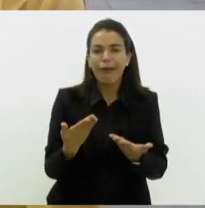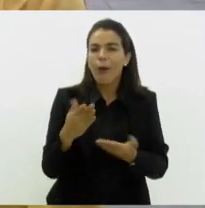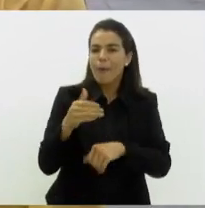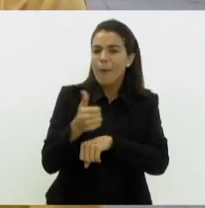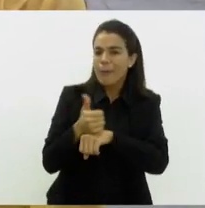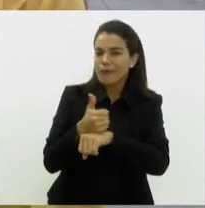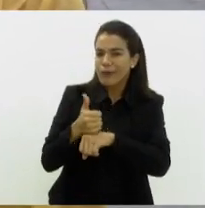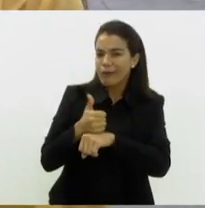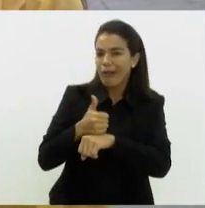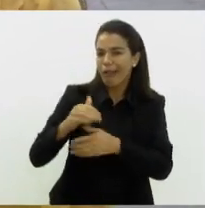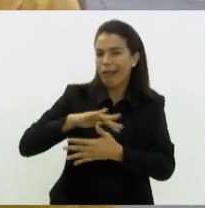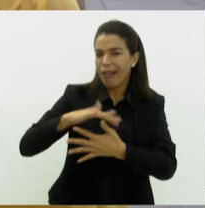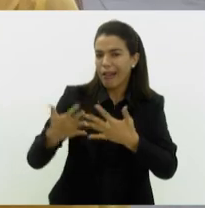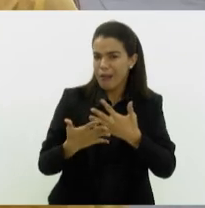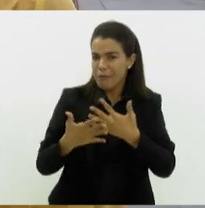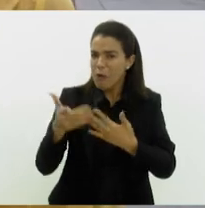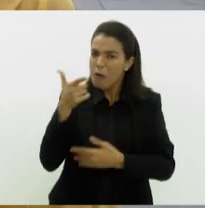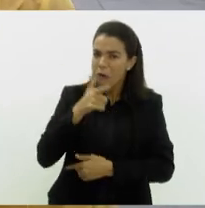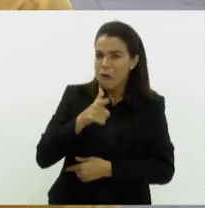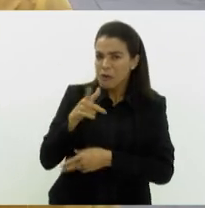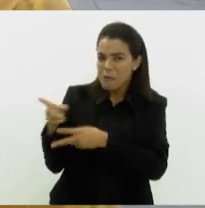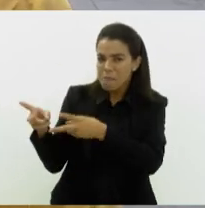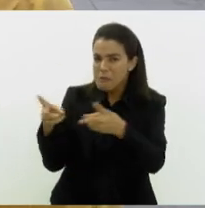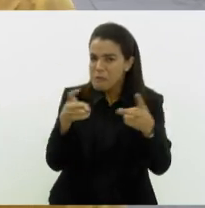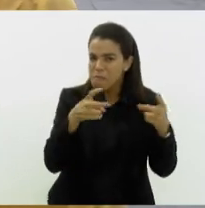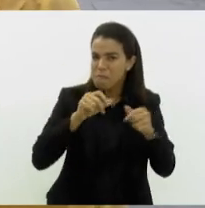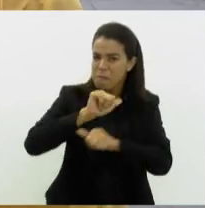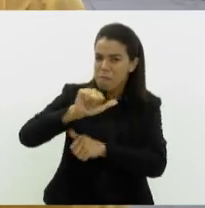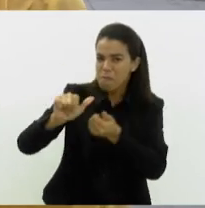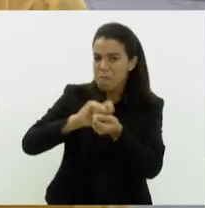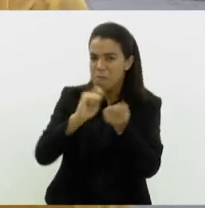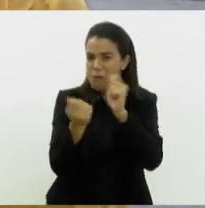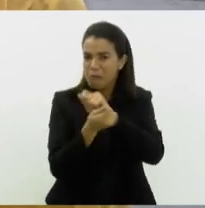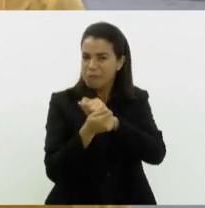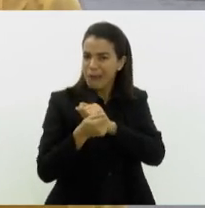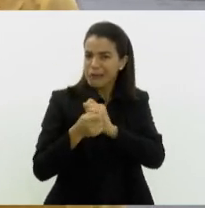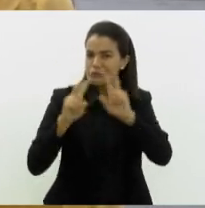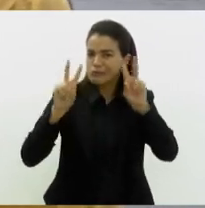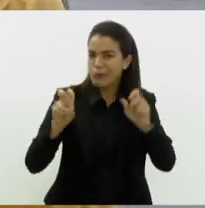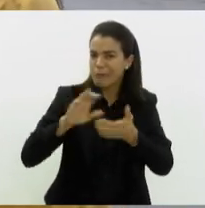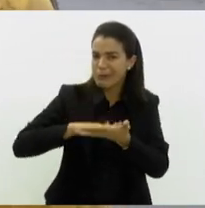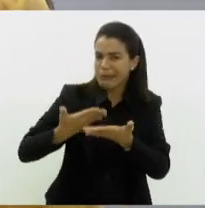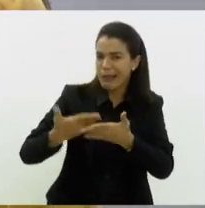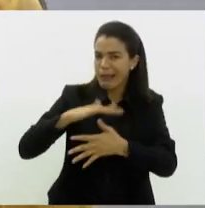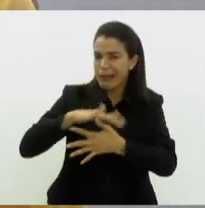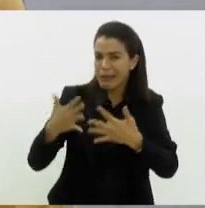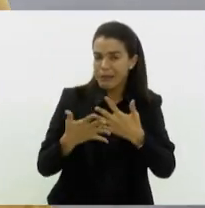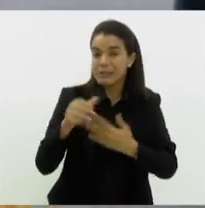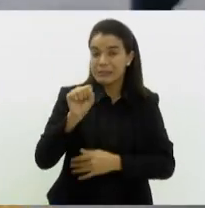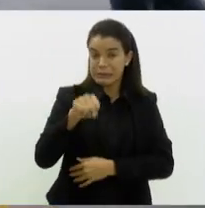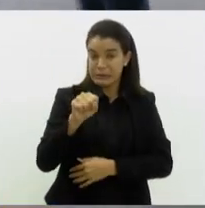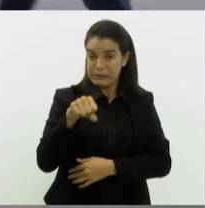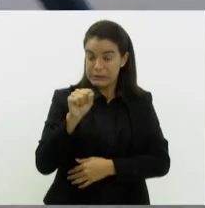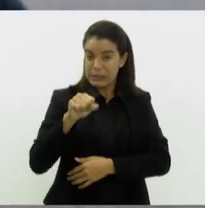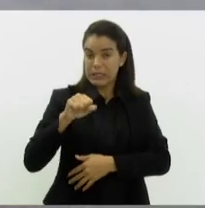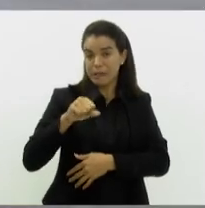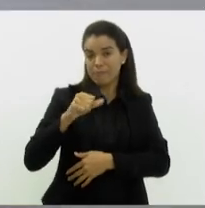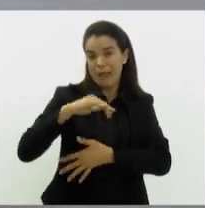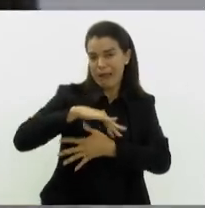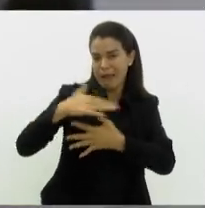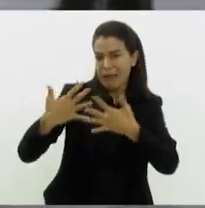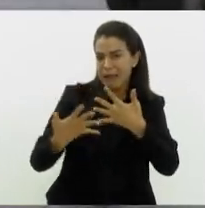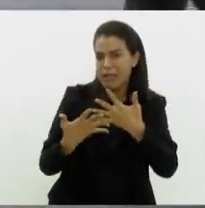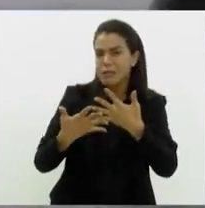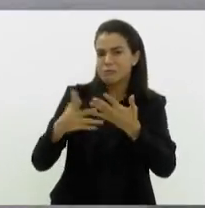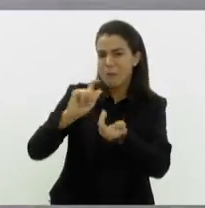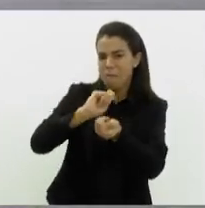Libras, você consegue enxergar essa mudança da sociedade em relação ao intérprete de Libras? Sim, a língua de sinais tem tomado